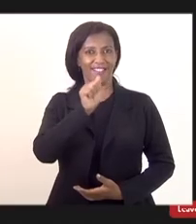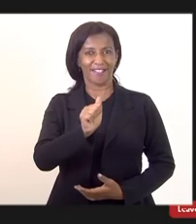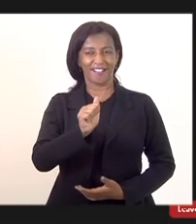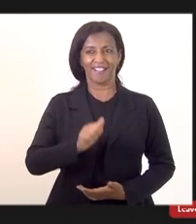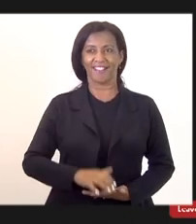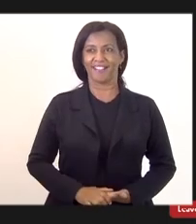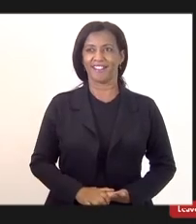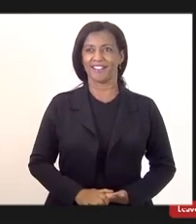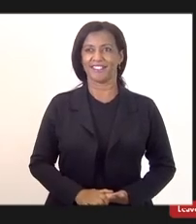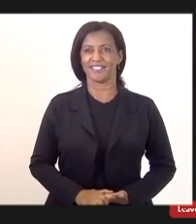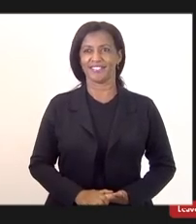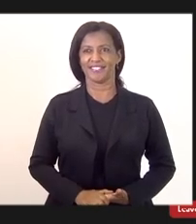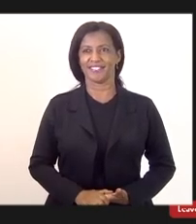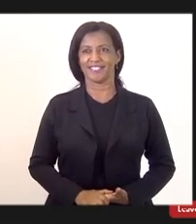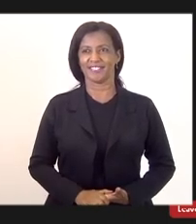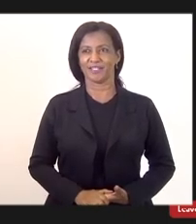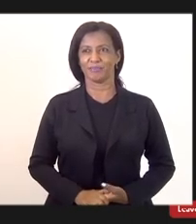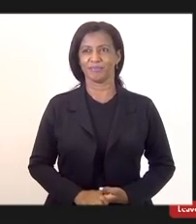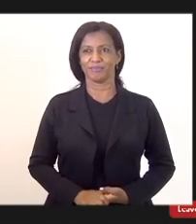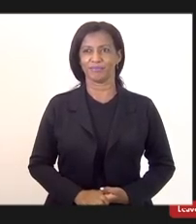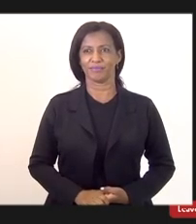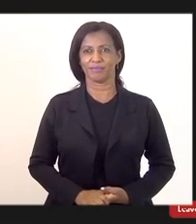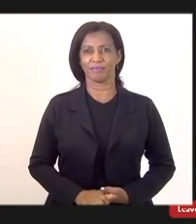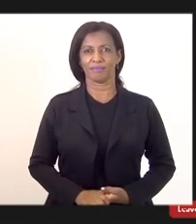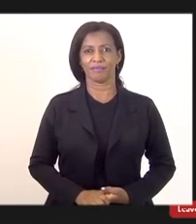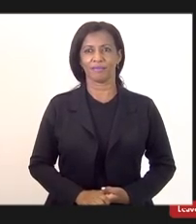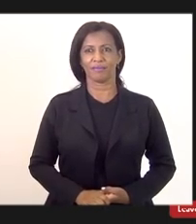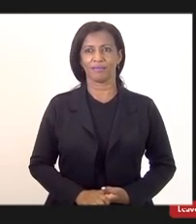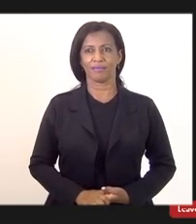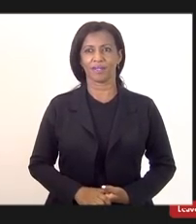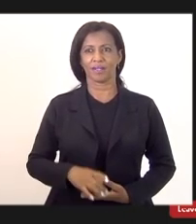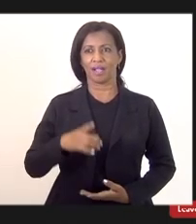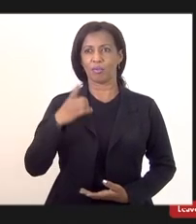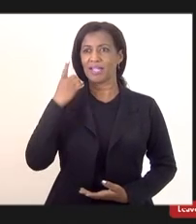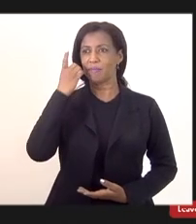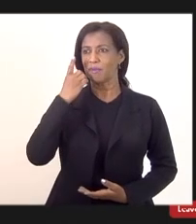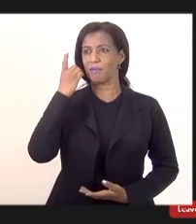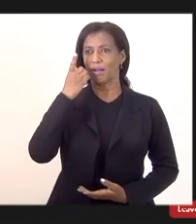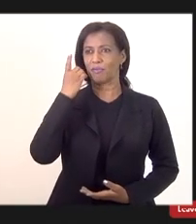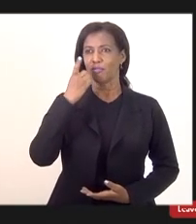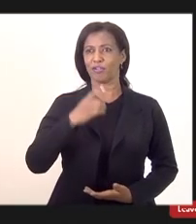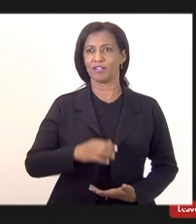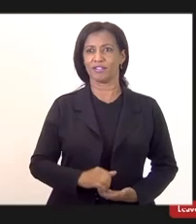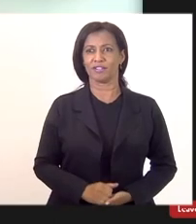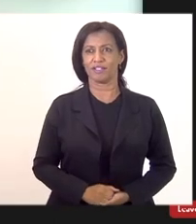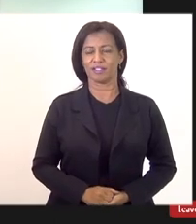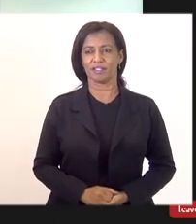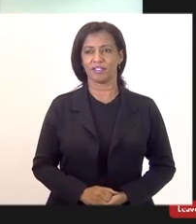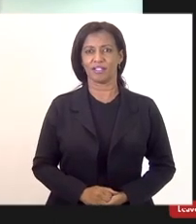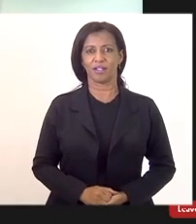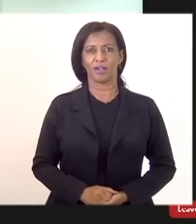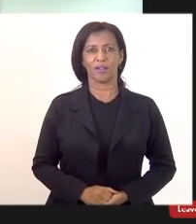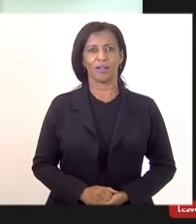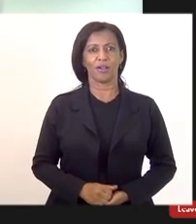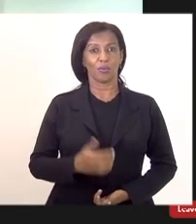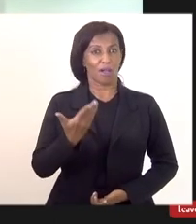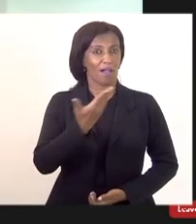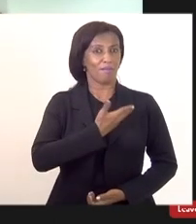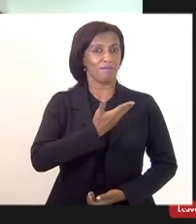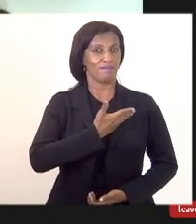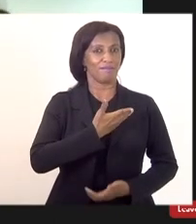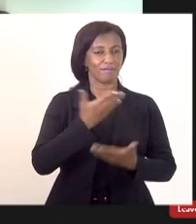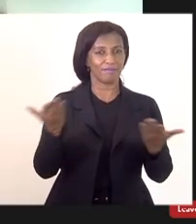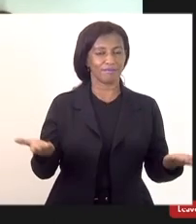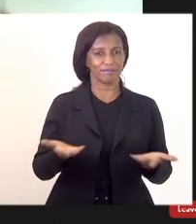Bom dia, deputado Marcelo do Seudino. Bom dia, Rodrigo. Bom dia, comandante. Bom dia, meus amigos aí.